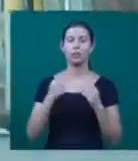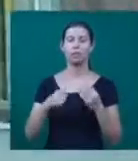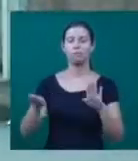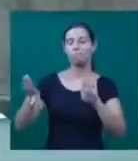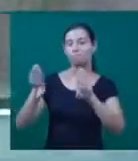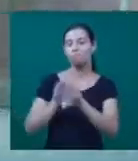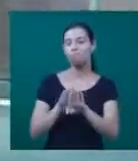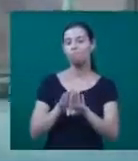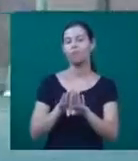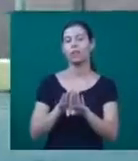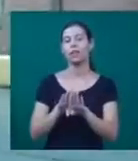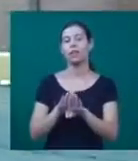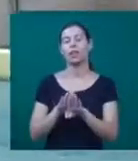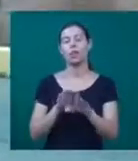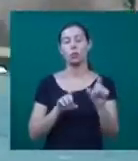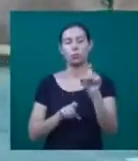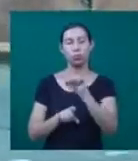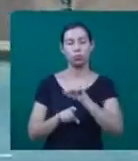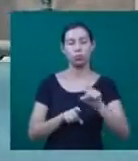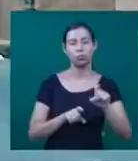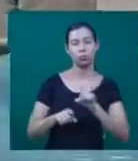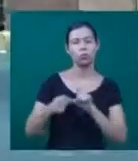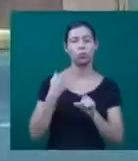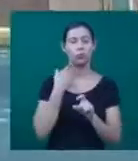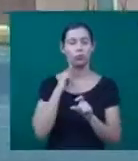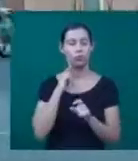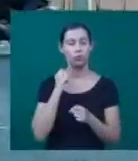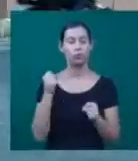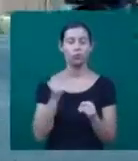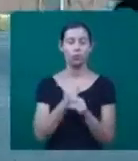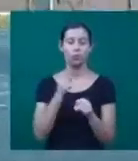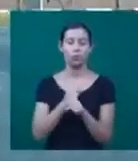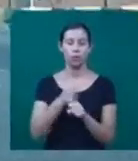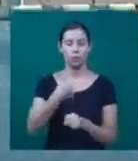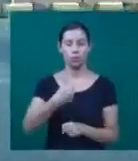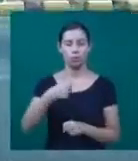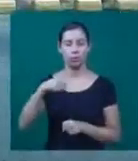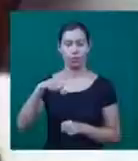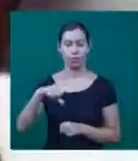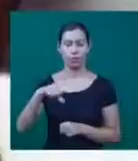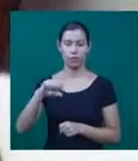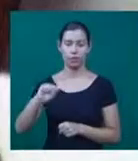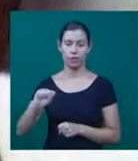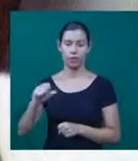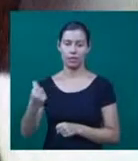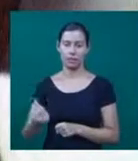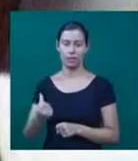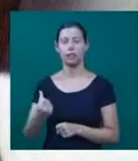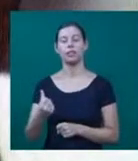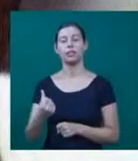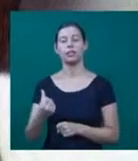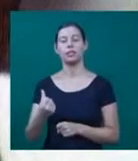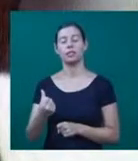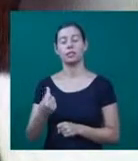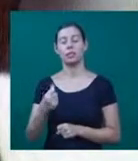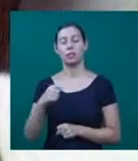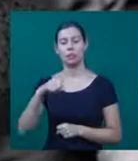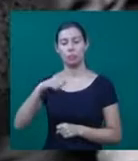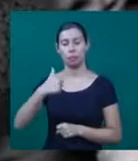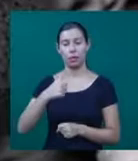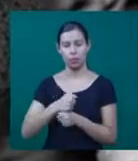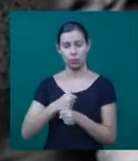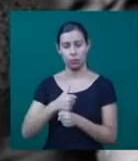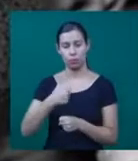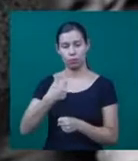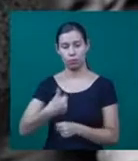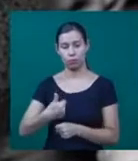Construído em 1966 e batizado em 1993 como o Grande Otelo, em homenagem a um artista uberlandense